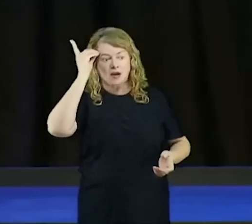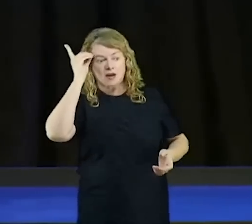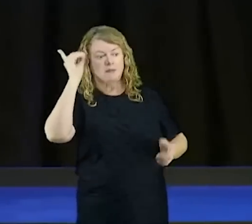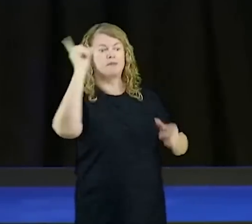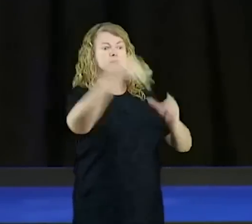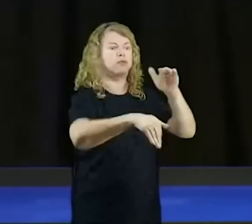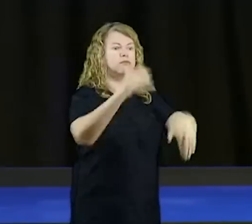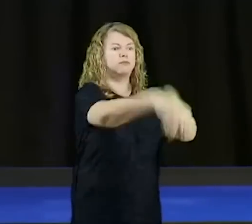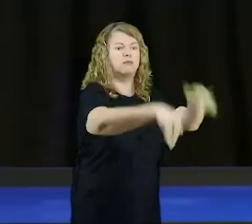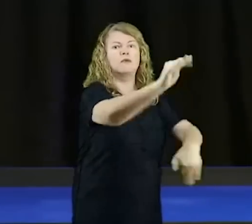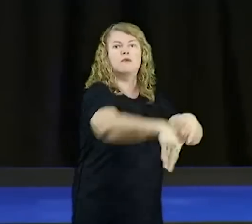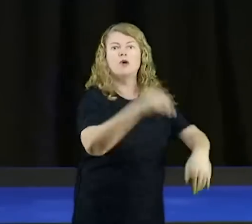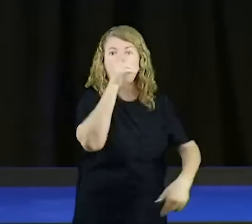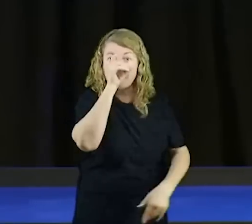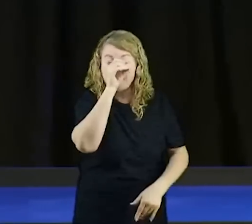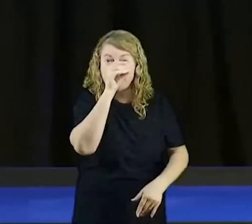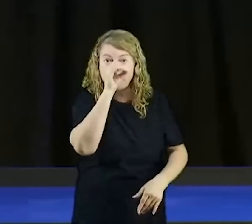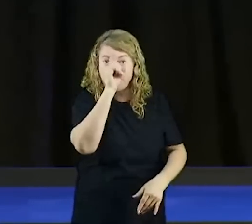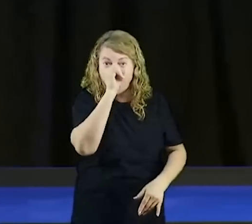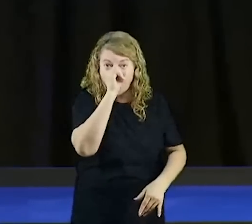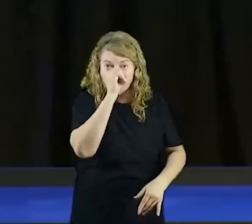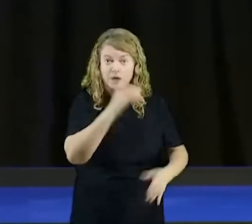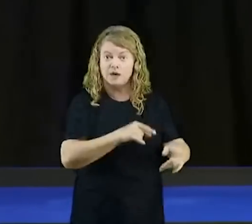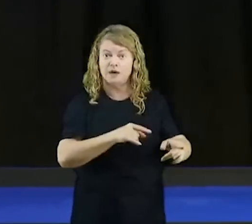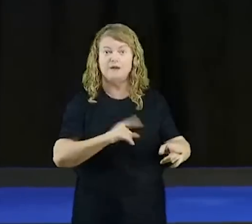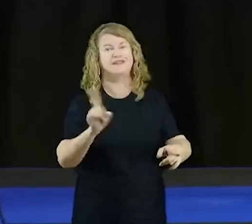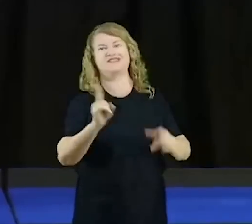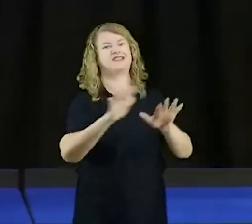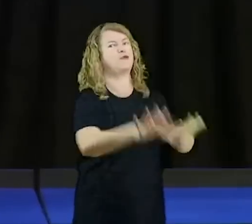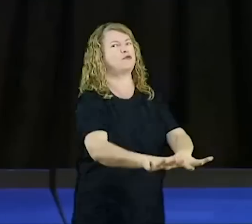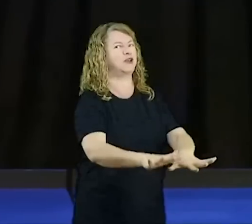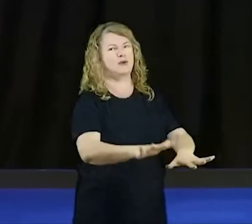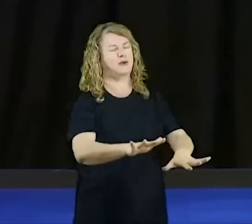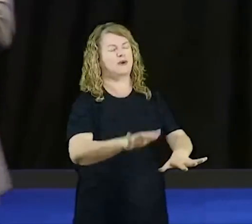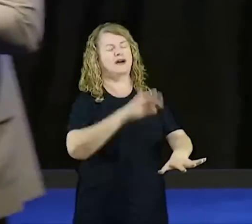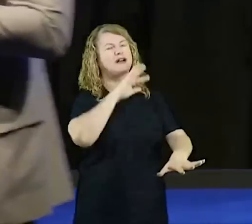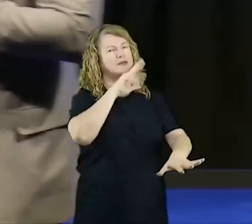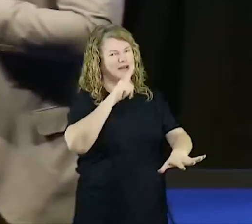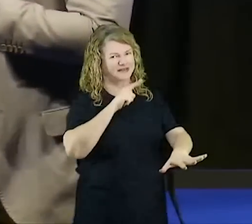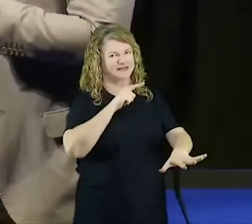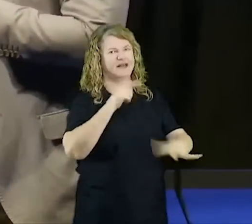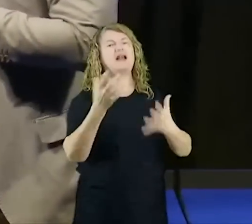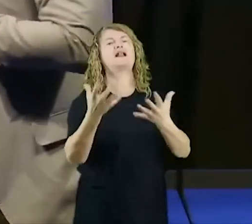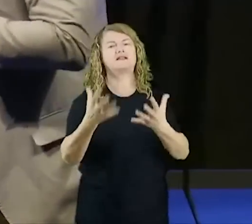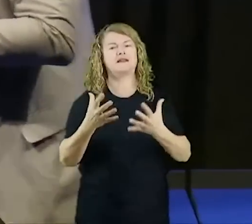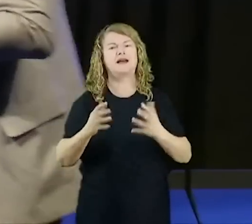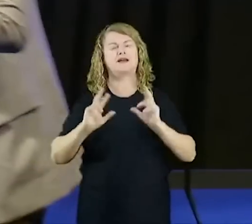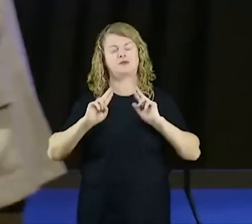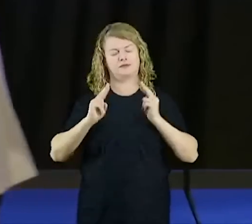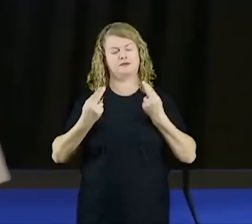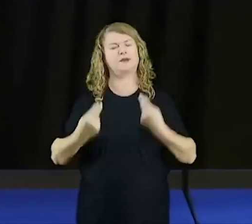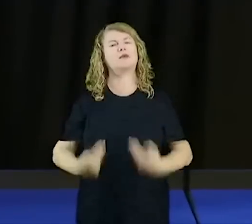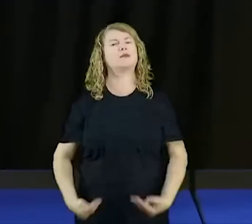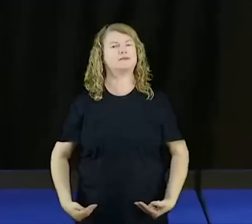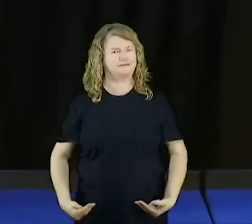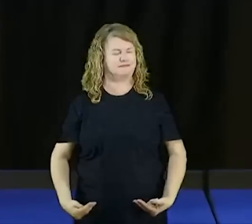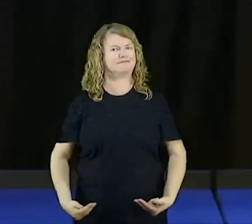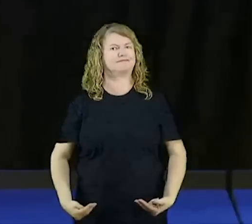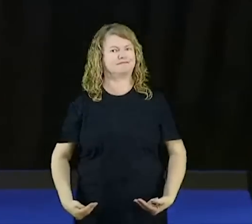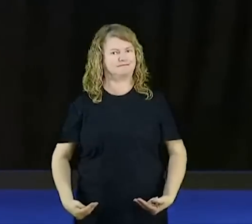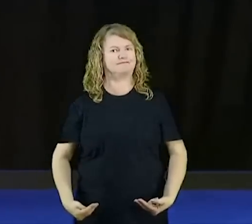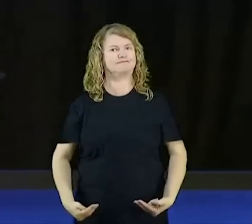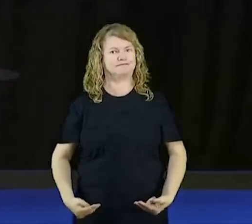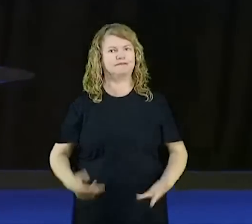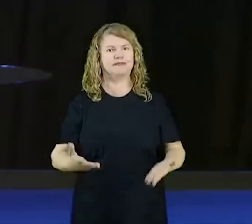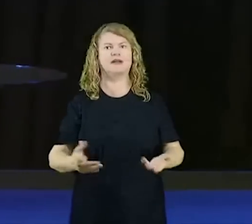habitam em seres humanos. Quando o Espírito imundo sai, diga, do homem. Então, não sai do sabonete, ele não sai da camisa, ele não